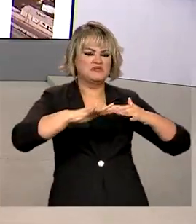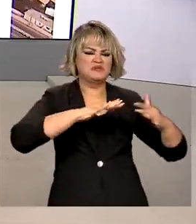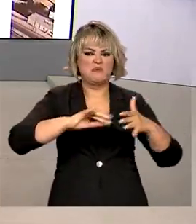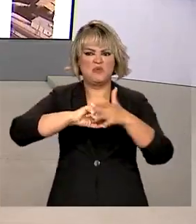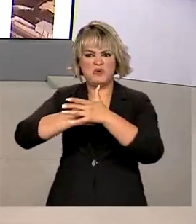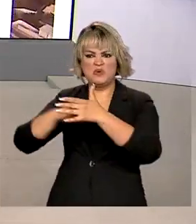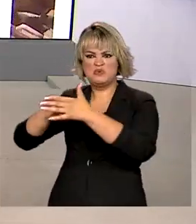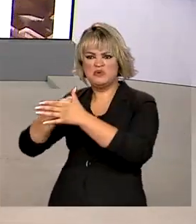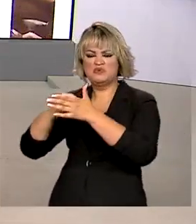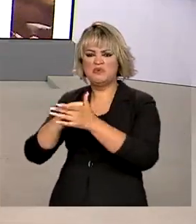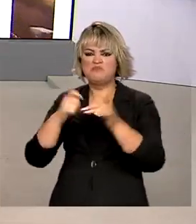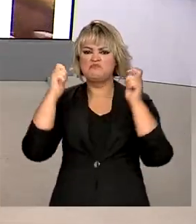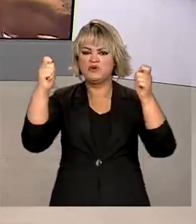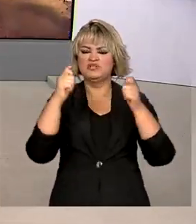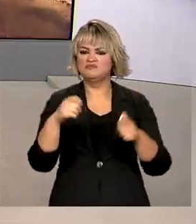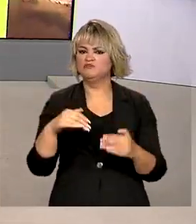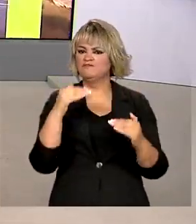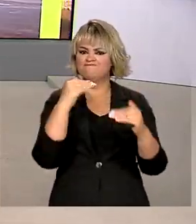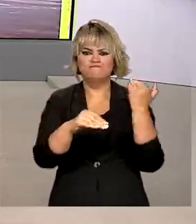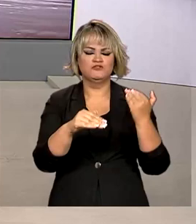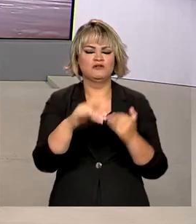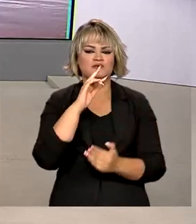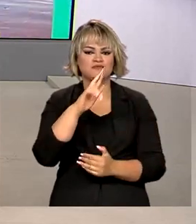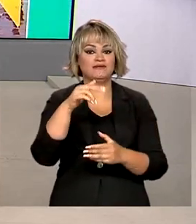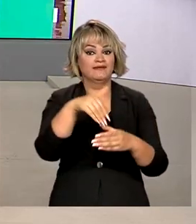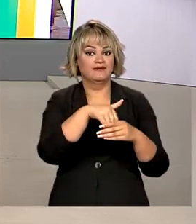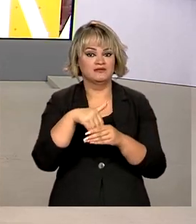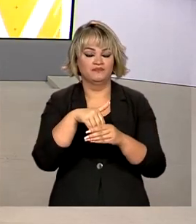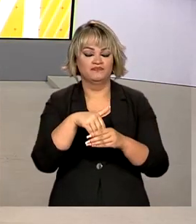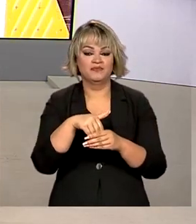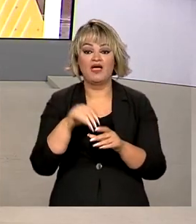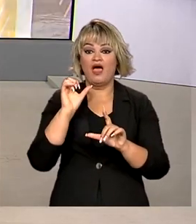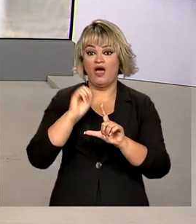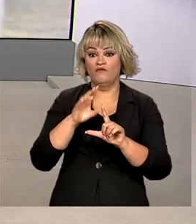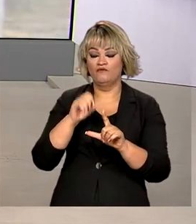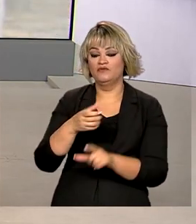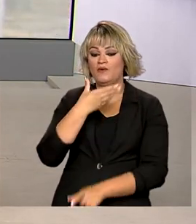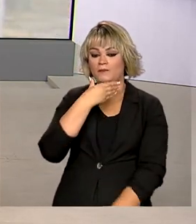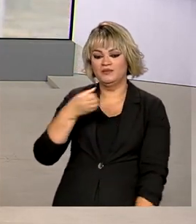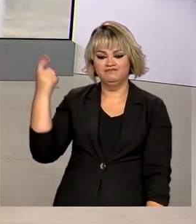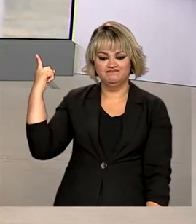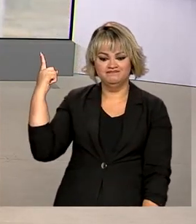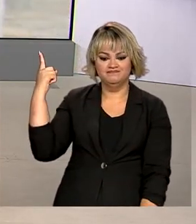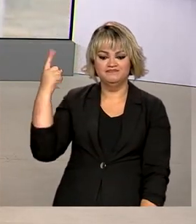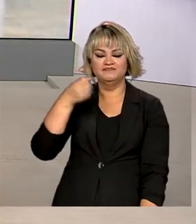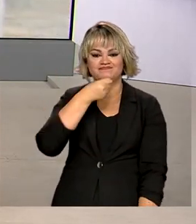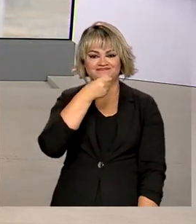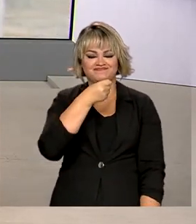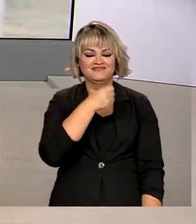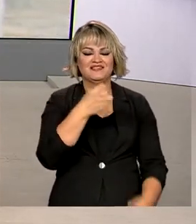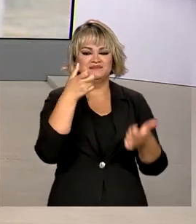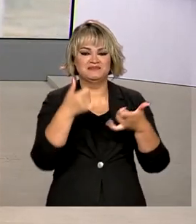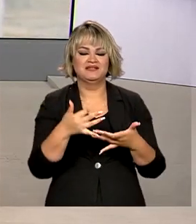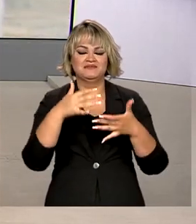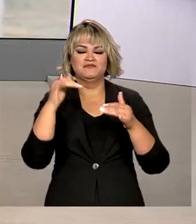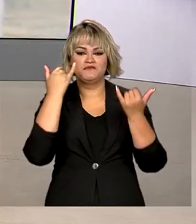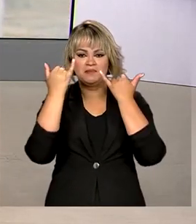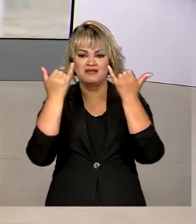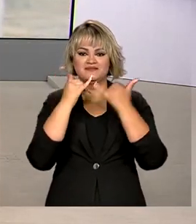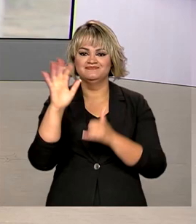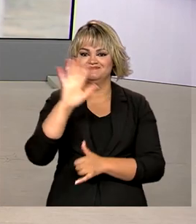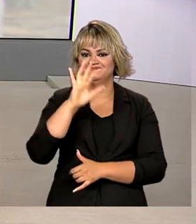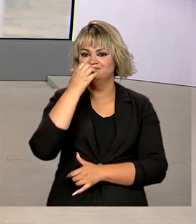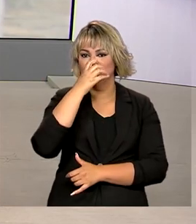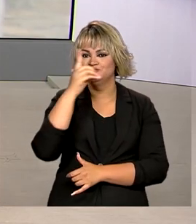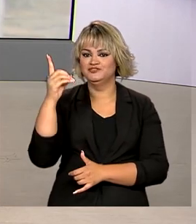federais em protesto ao resultado das eleições. Ao vivo, o repórter Glauco de Queiroz traz mais informações para a gente sobre esse assunto. Oi, Glauco,